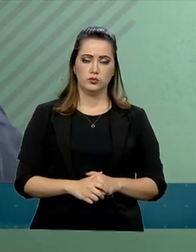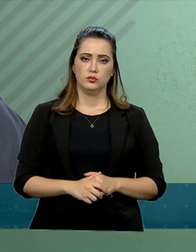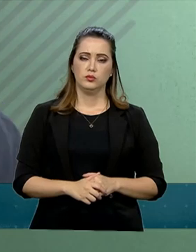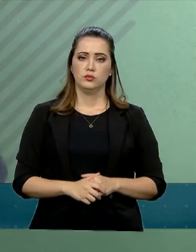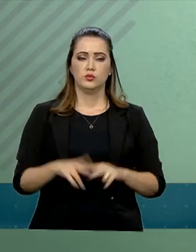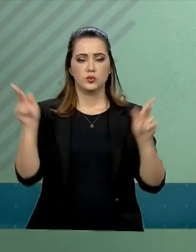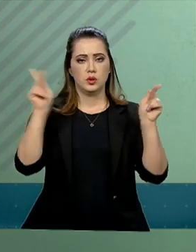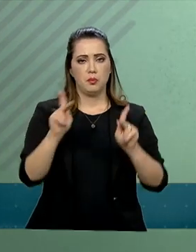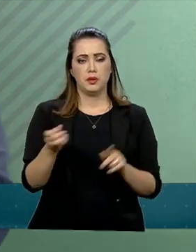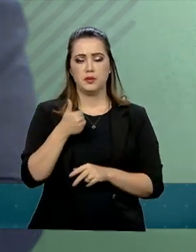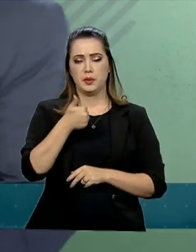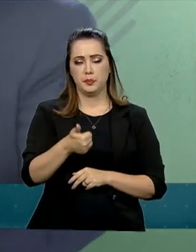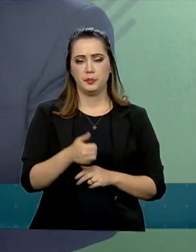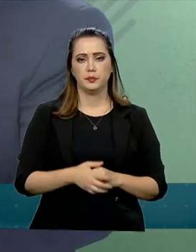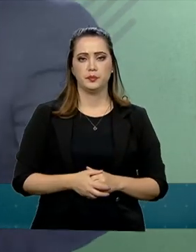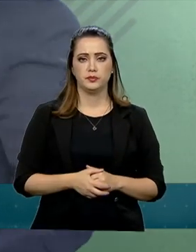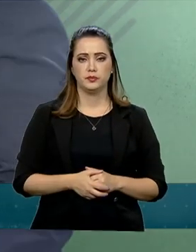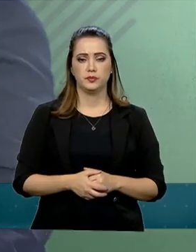Paz e bem.